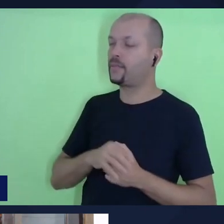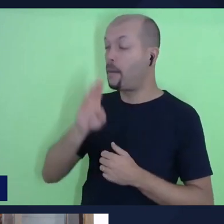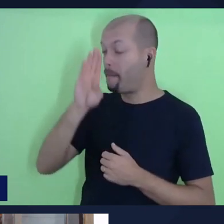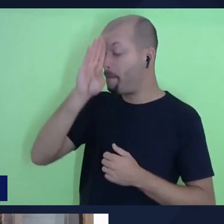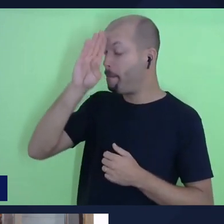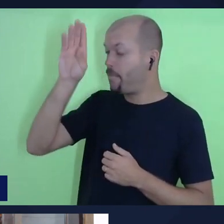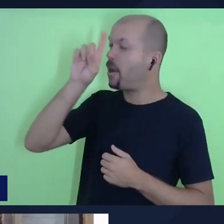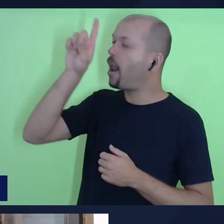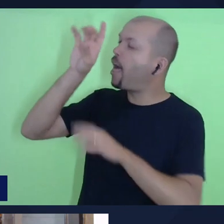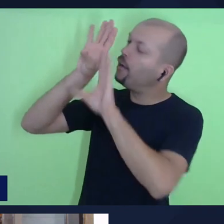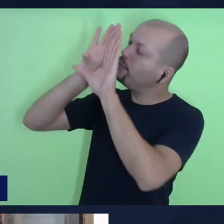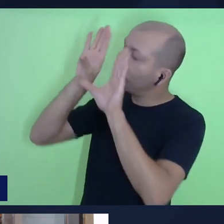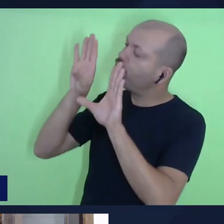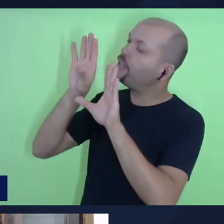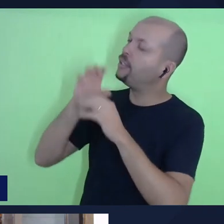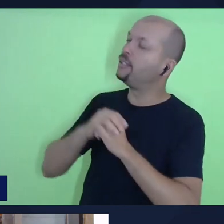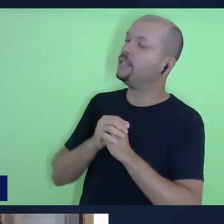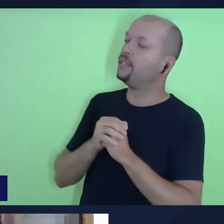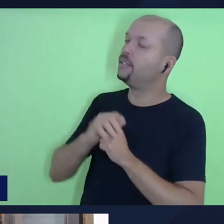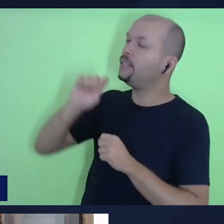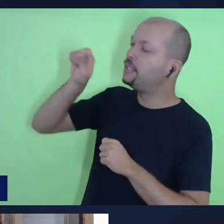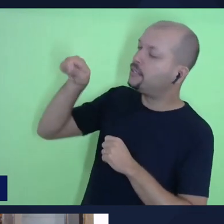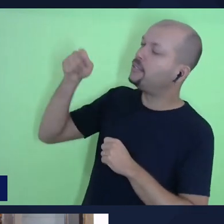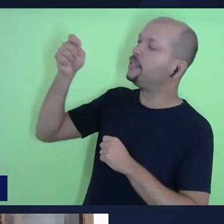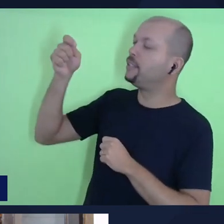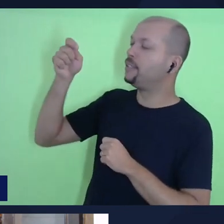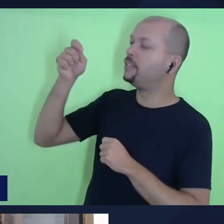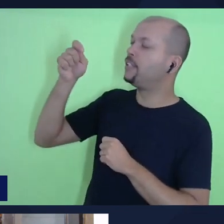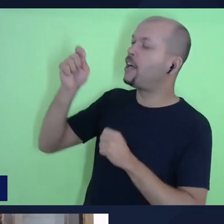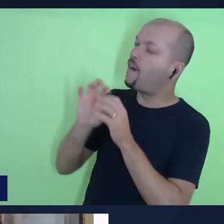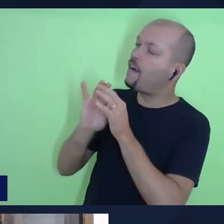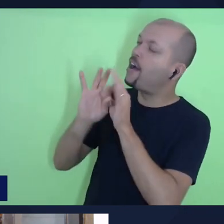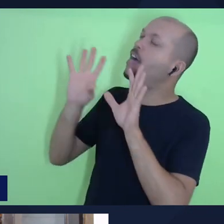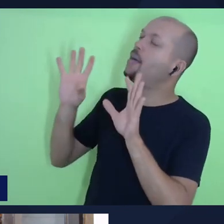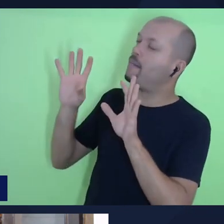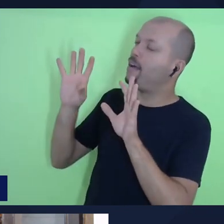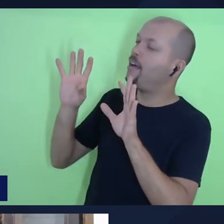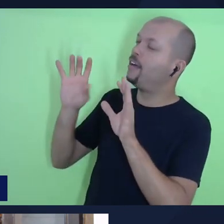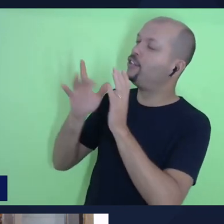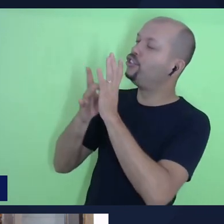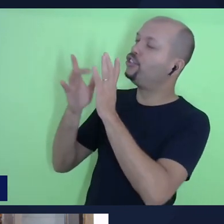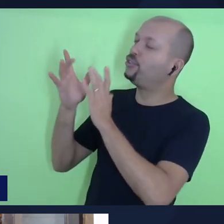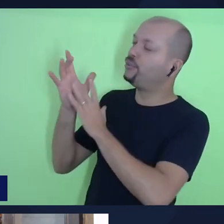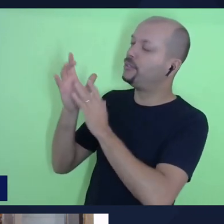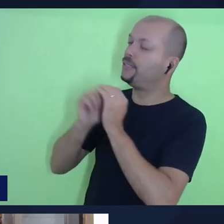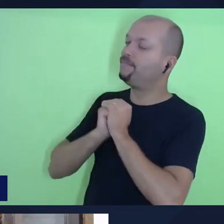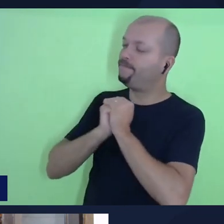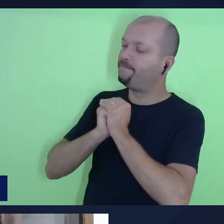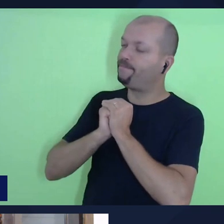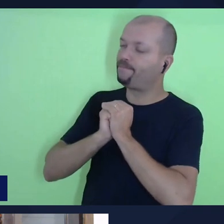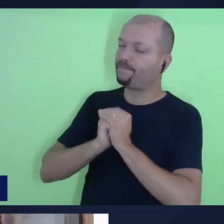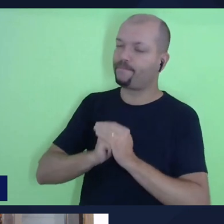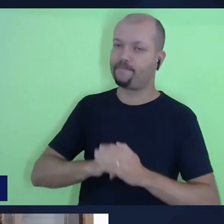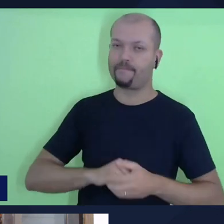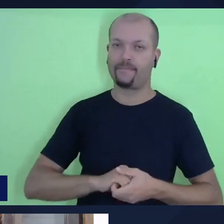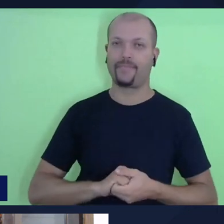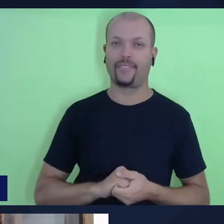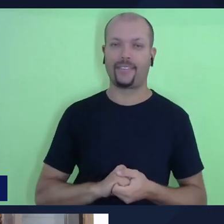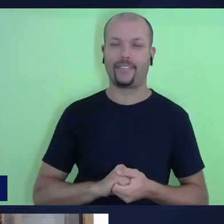céu, em nome daquele que é o grande libertador, Cristo Jesus. Amém. Amém.